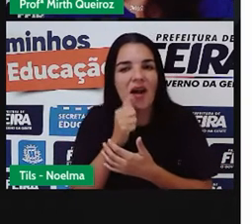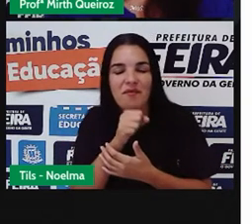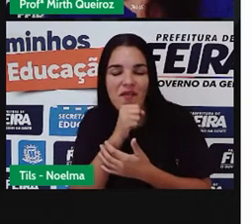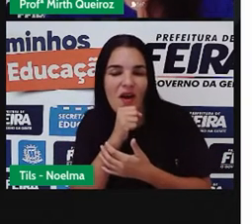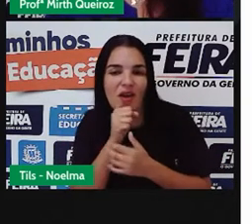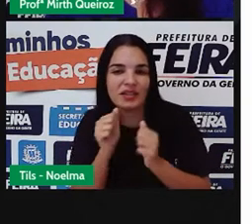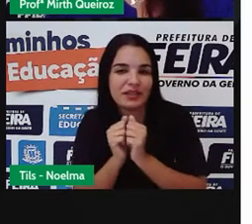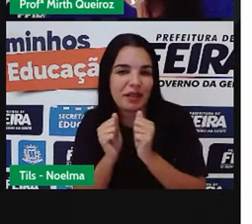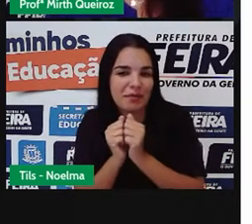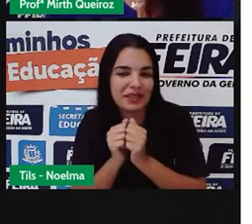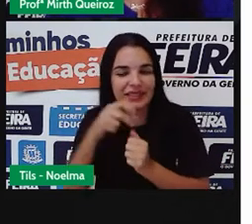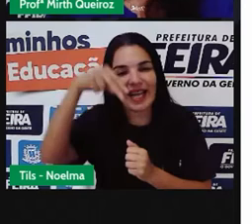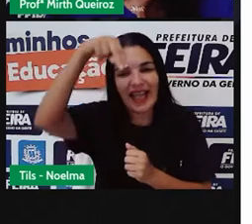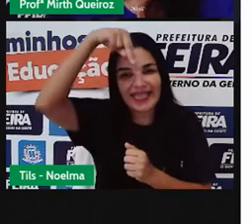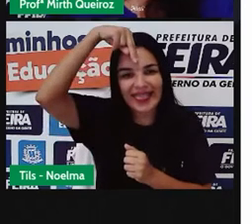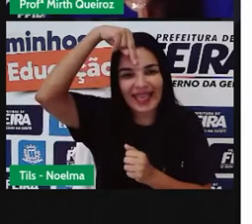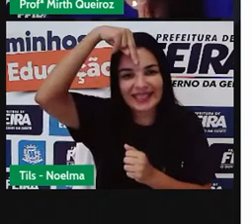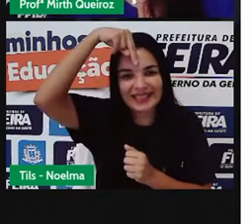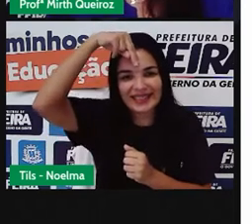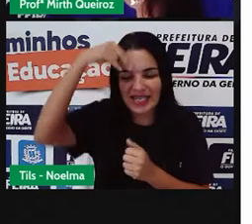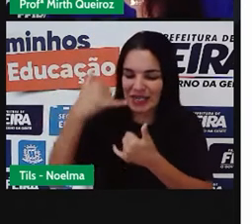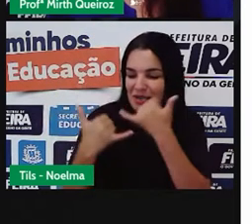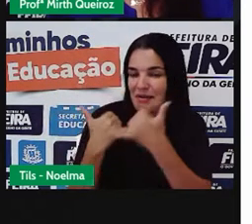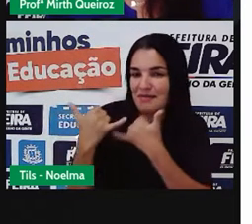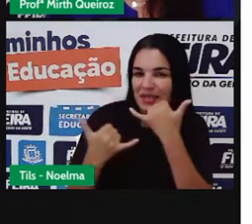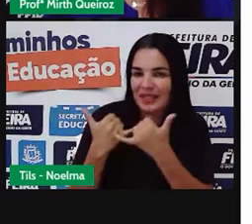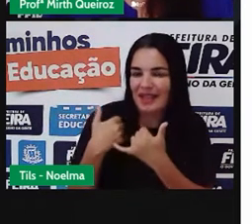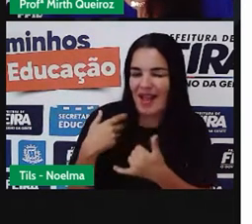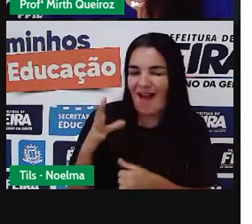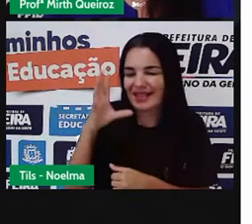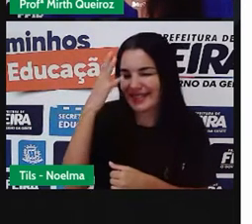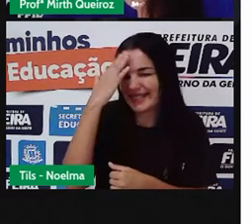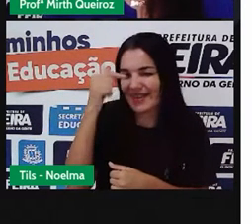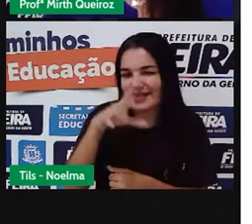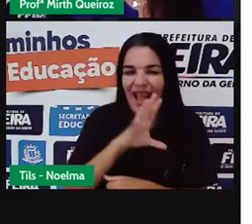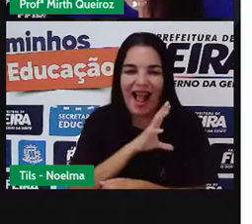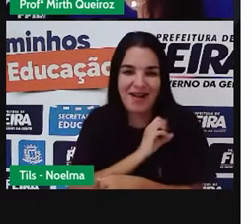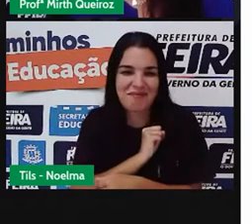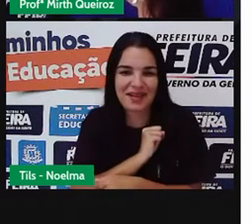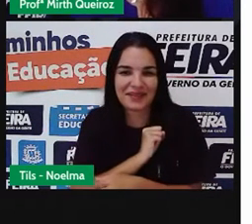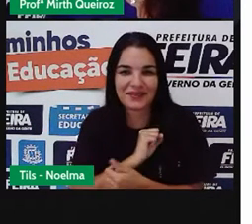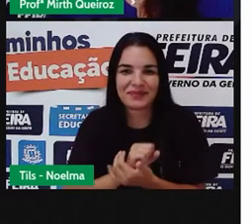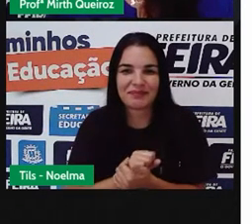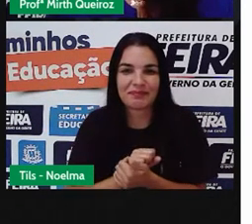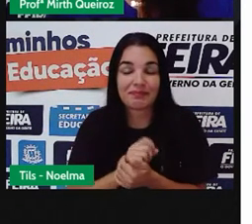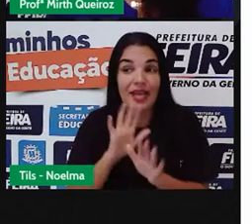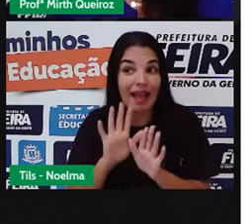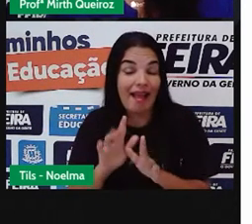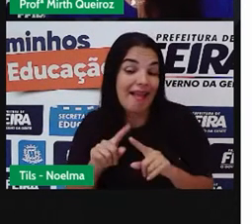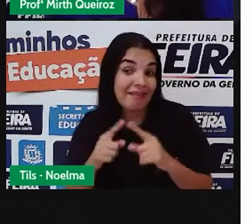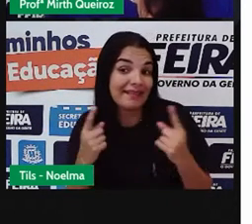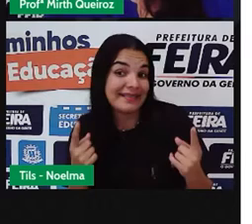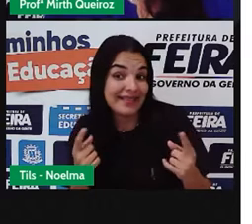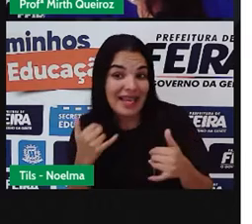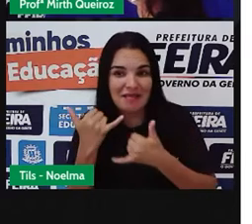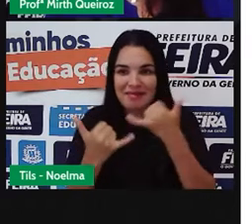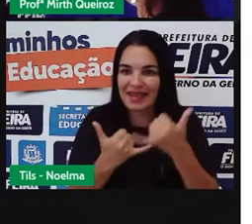curtirem. Eu tenho certeza que vocês vão amar. Afinal,